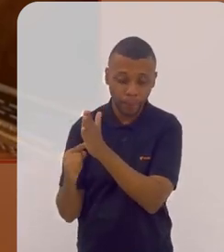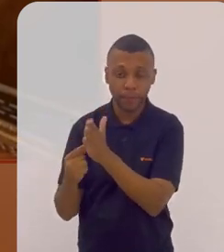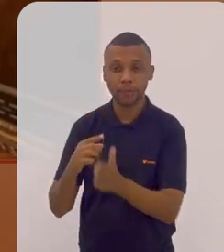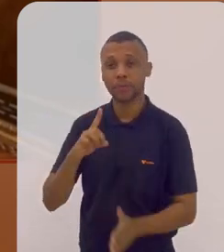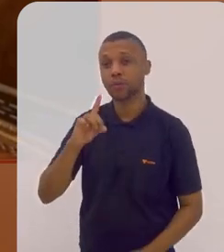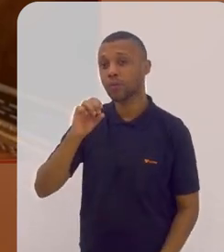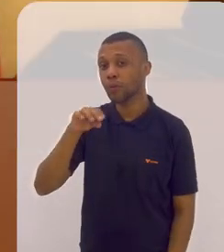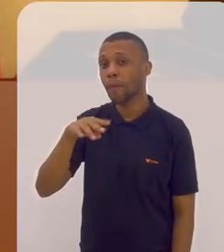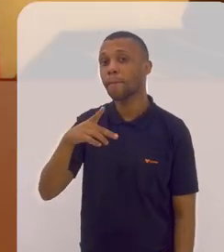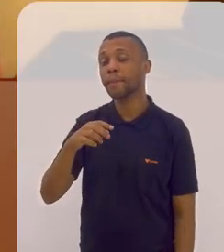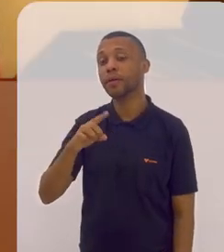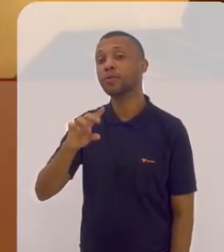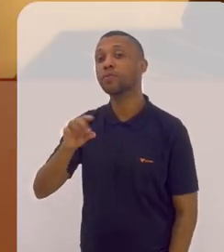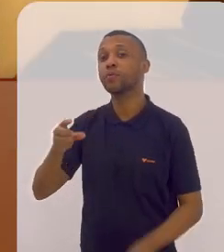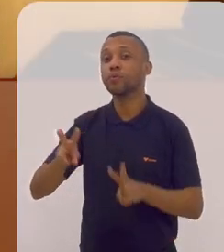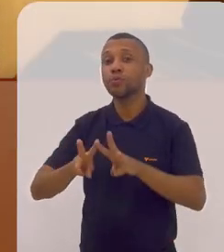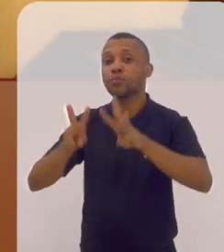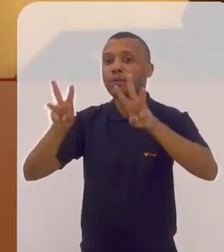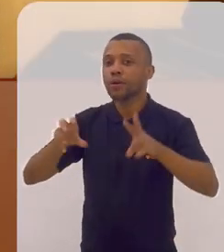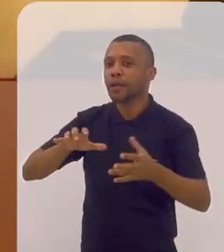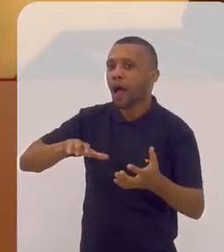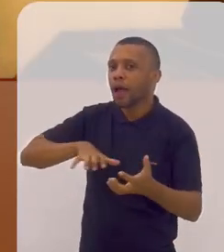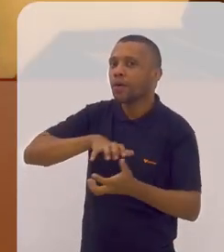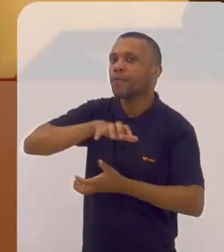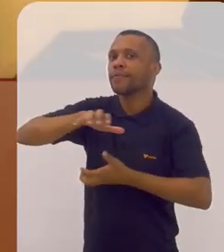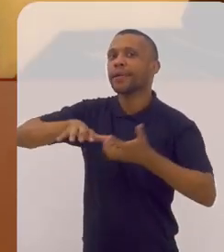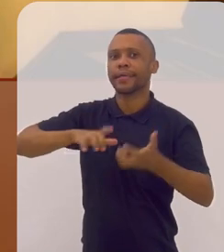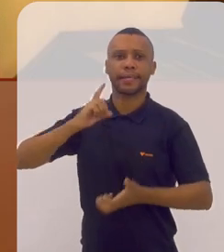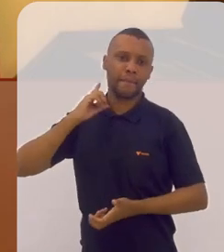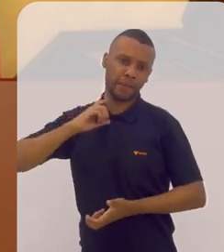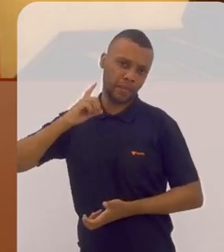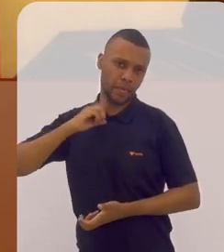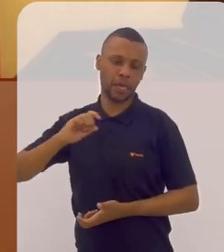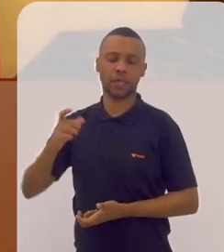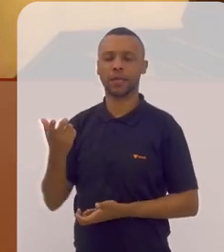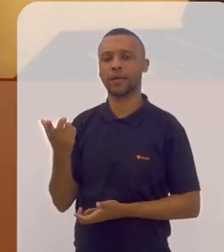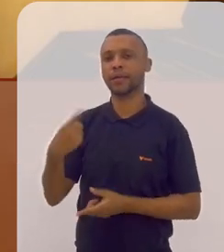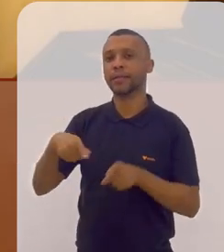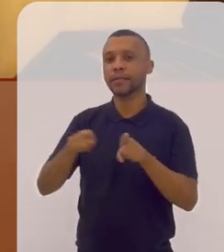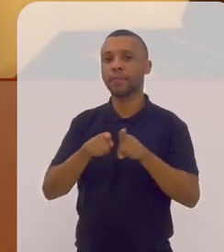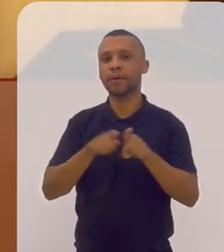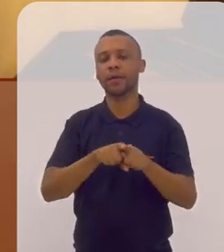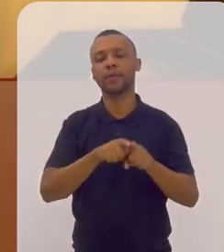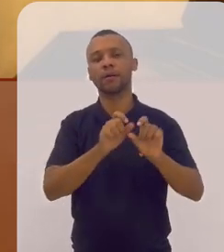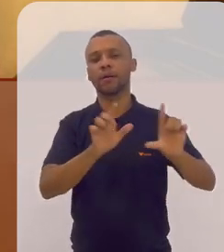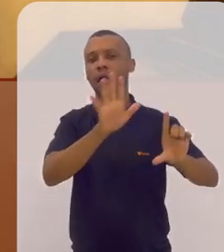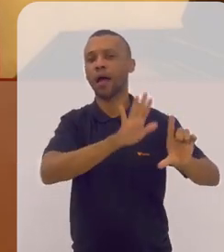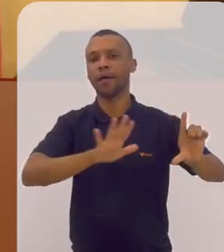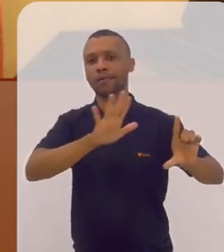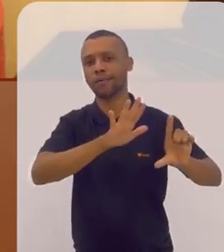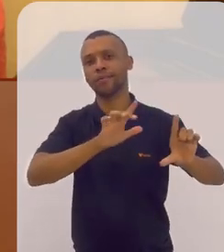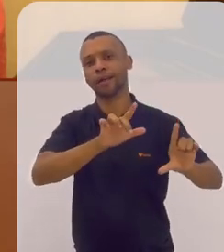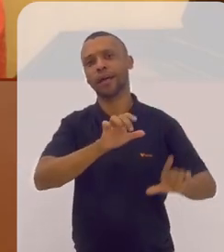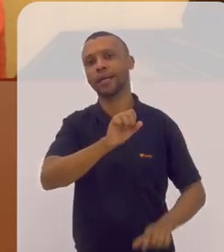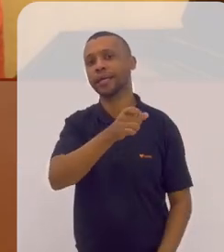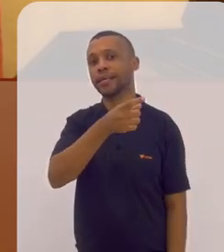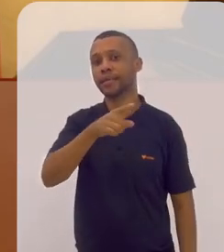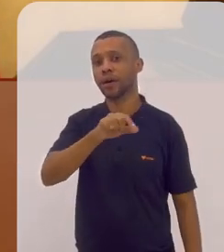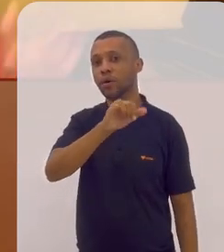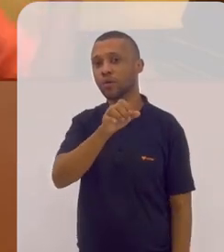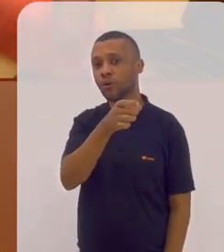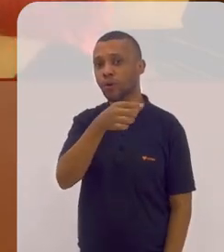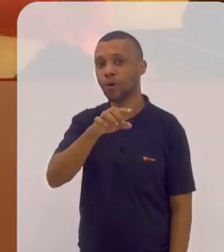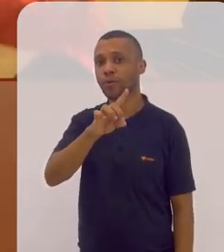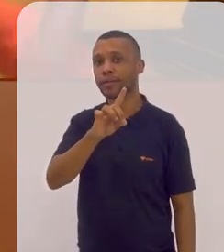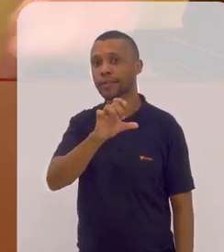Pedro principalmente no Museu da Inconfidência em Ouro Preto e no acervo da Orquestra Ira São Joanense em São João